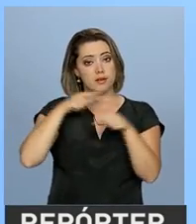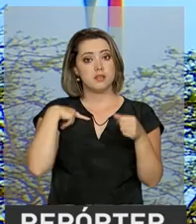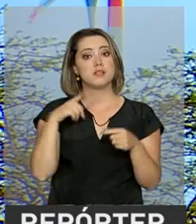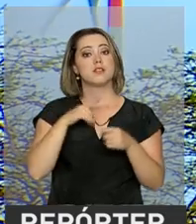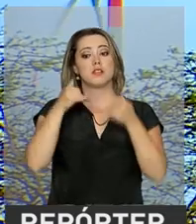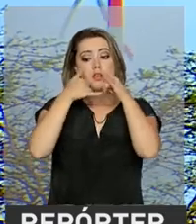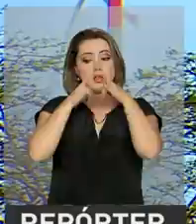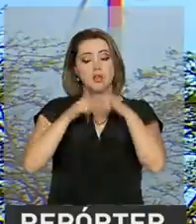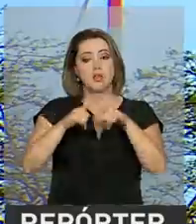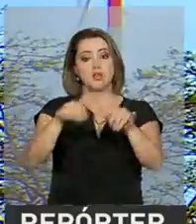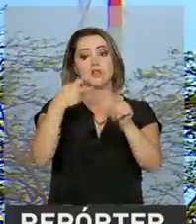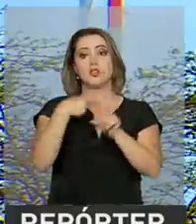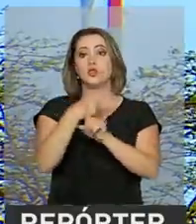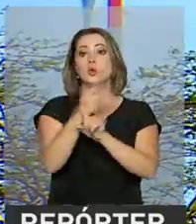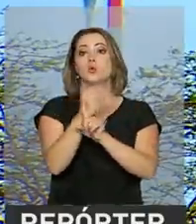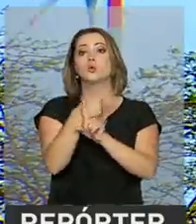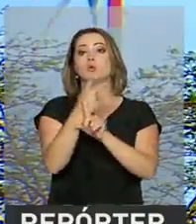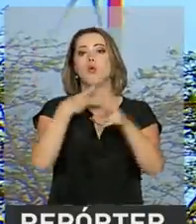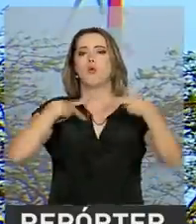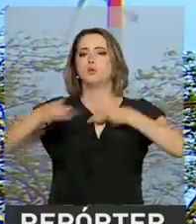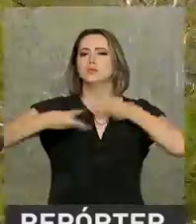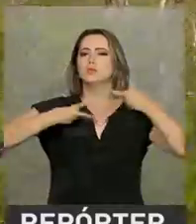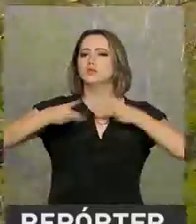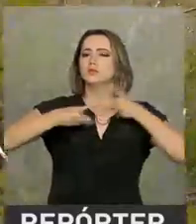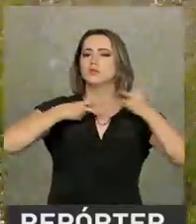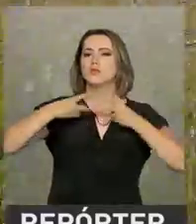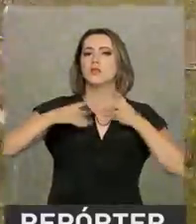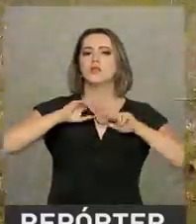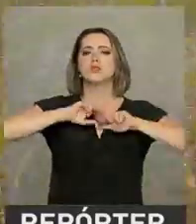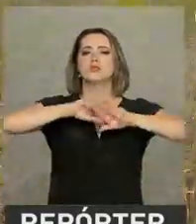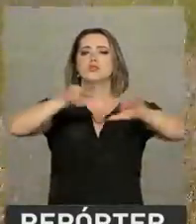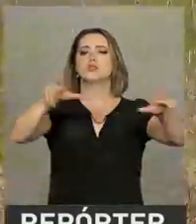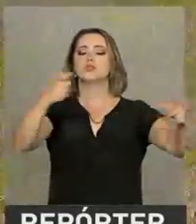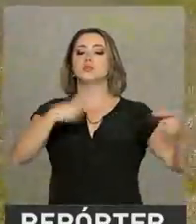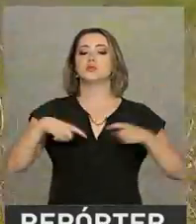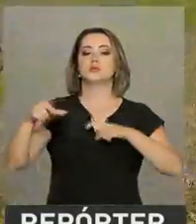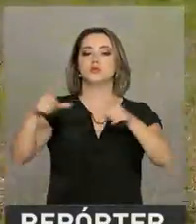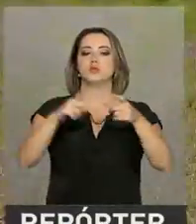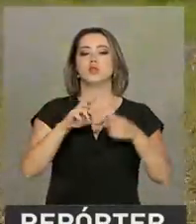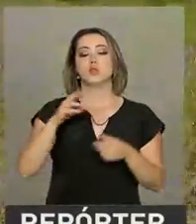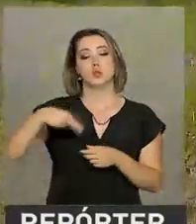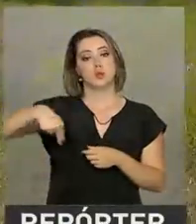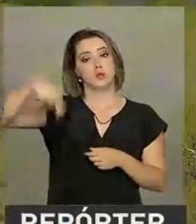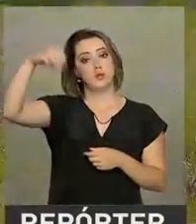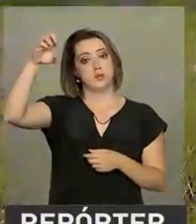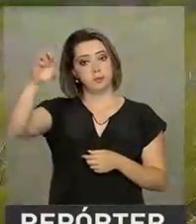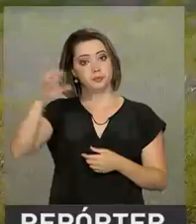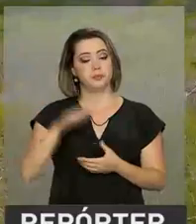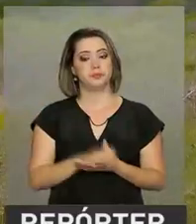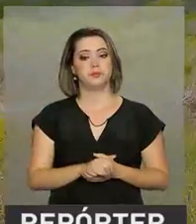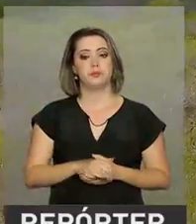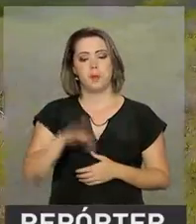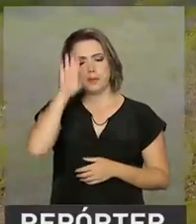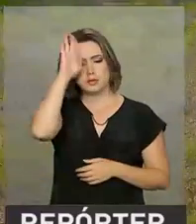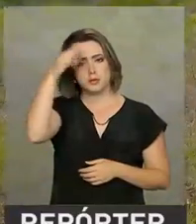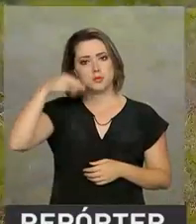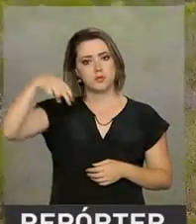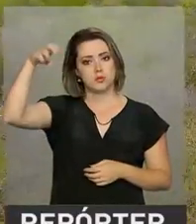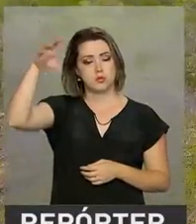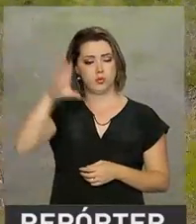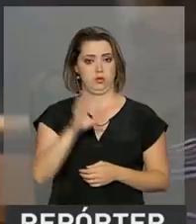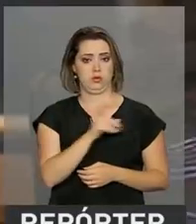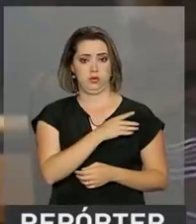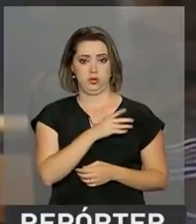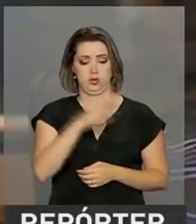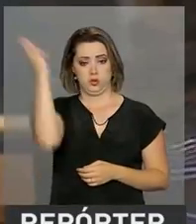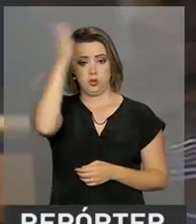vento. São mais de 400 parques eólicos, a maior parte deles no Nordeste. O Brasil tem um dos melhores ventos